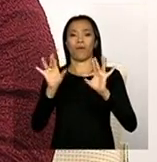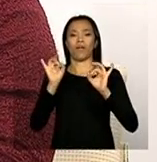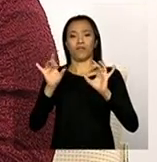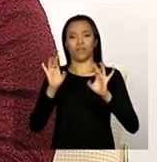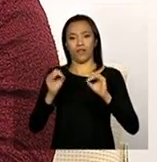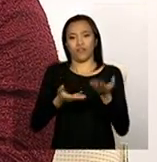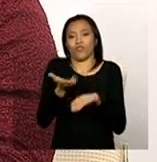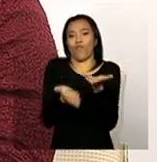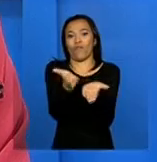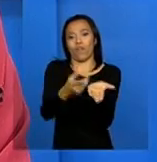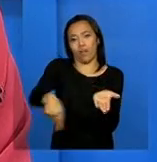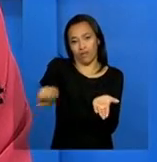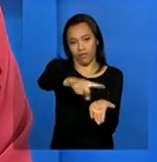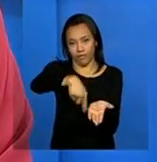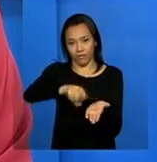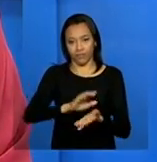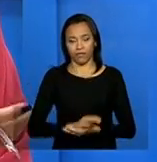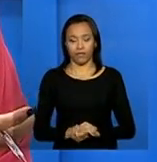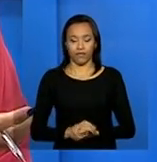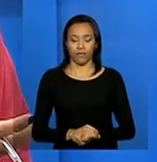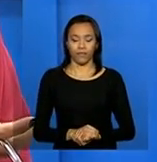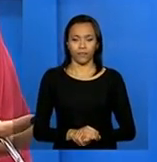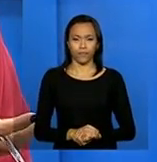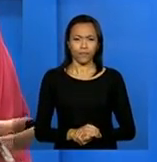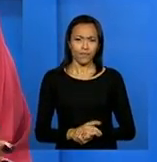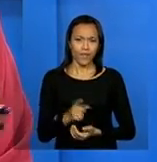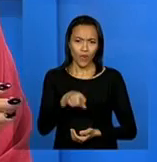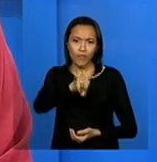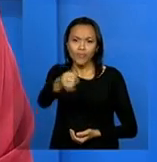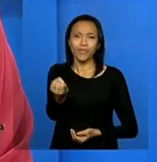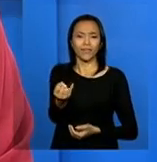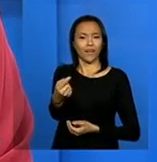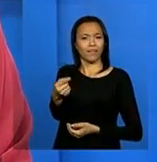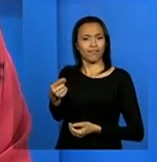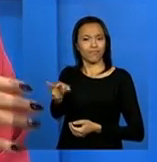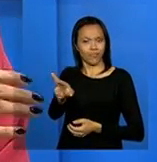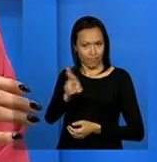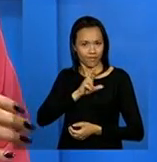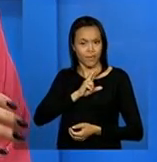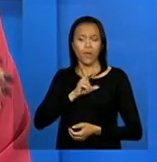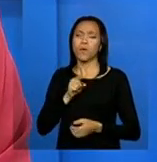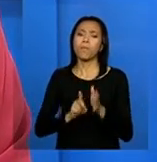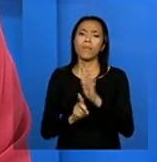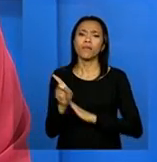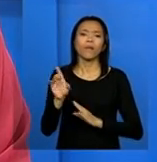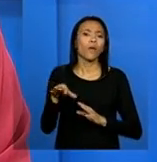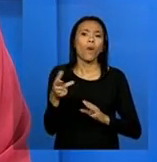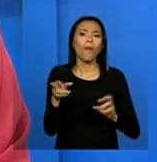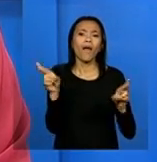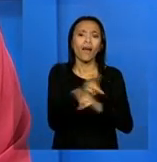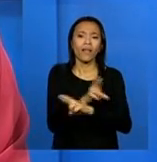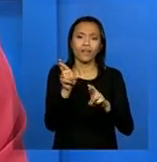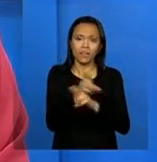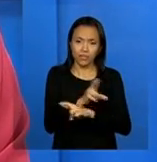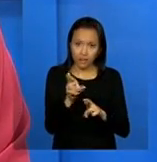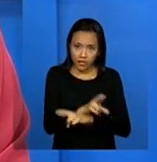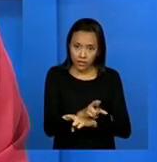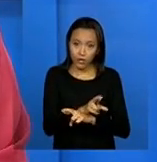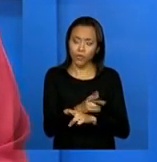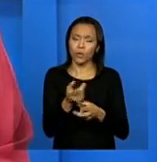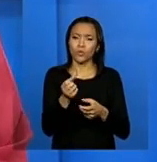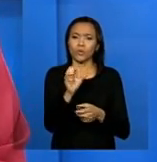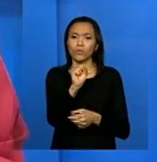Então, eu quero aproveitar, Luiz Otávio, e pegar um gancho disso. Qual que a relação dos censos suas e da vigilância sócio